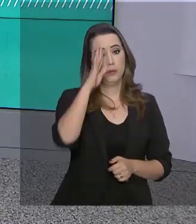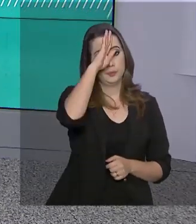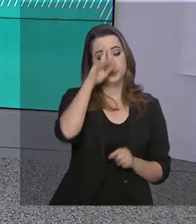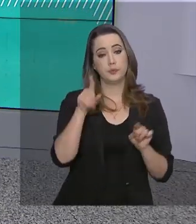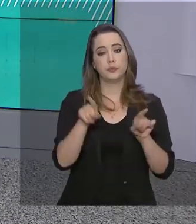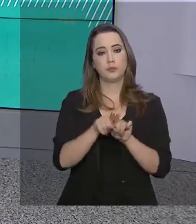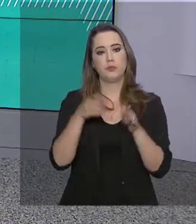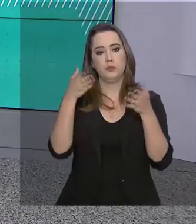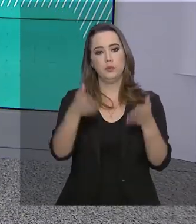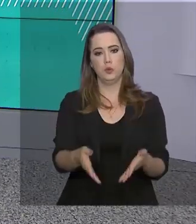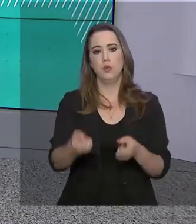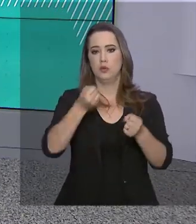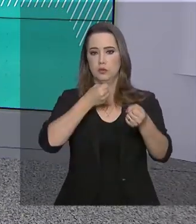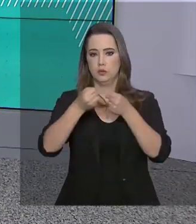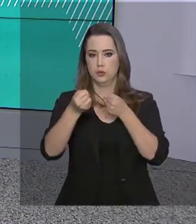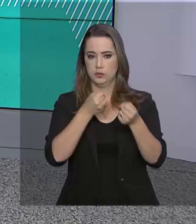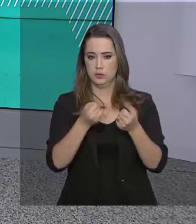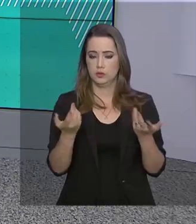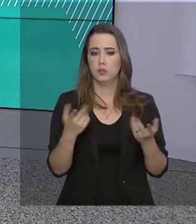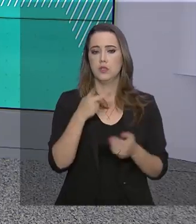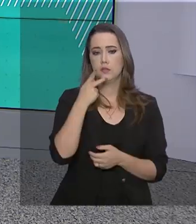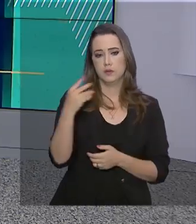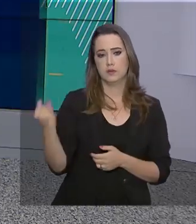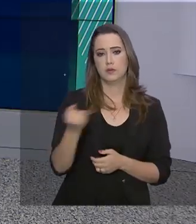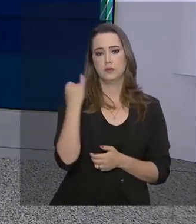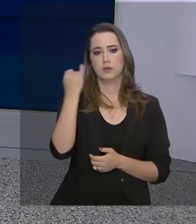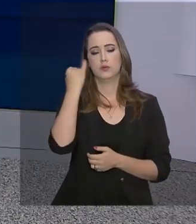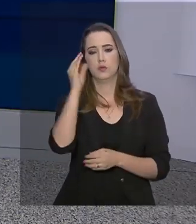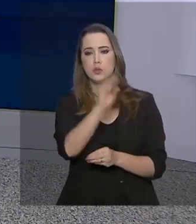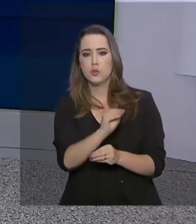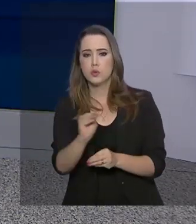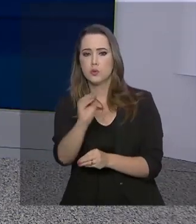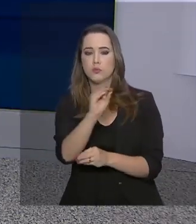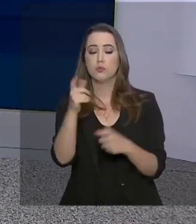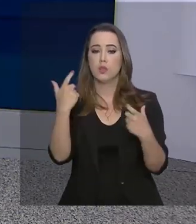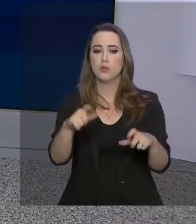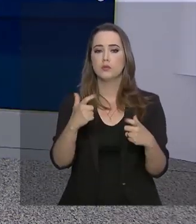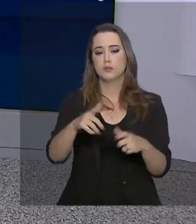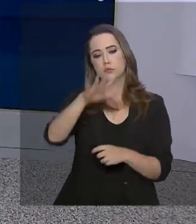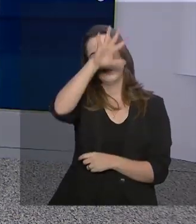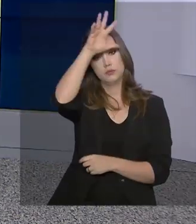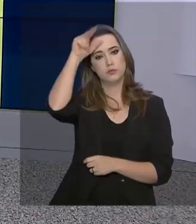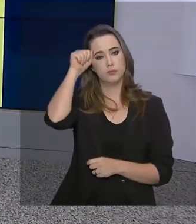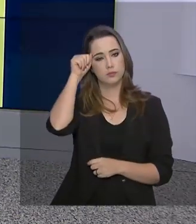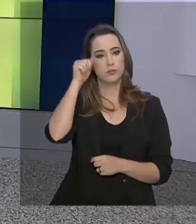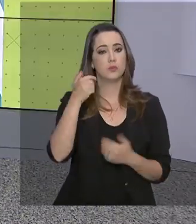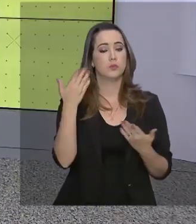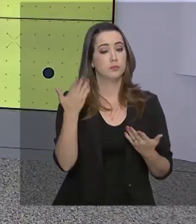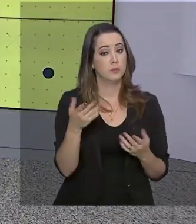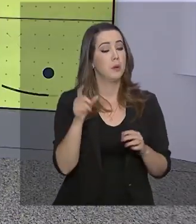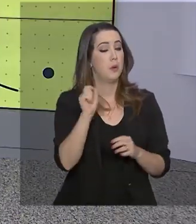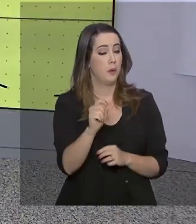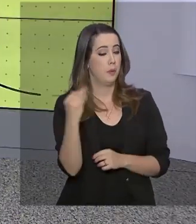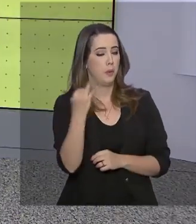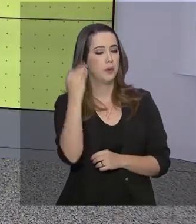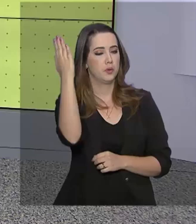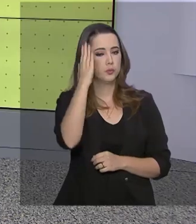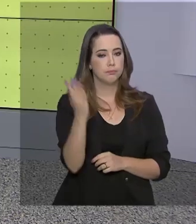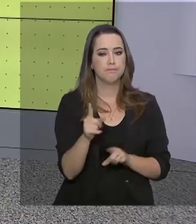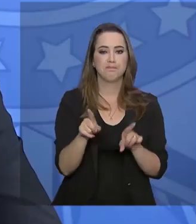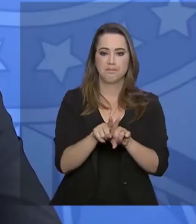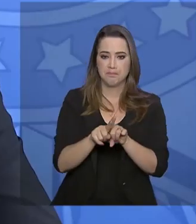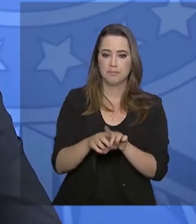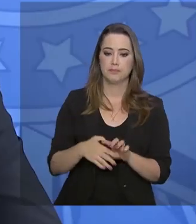Bolsonaro também participou da coletiva imprensa e ressaltou a importância da preservação da região amazônica para o Brasil.